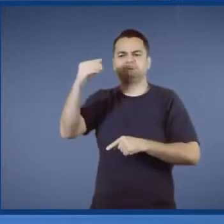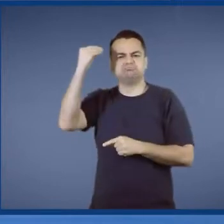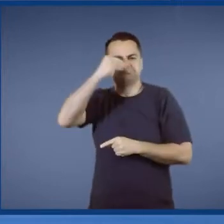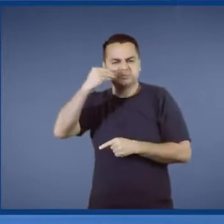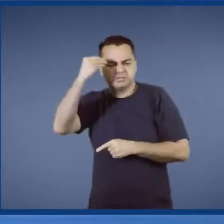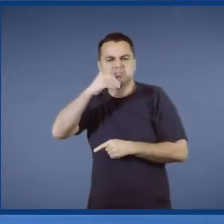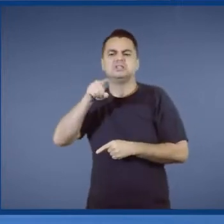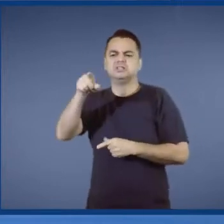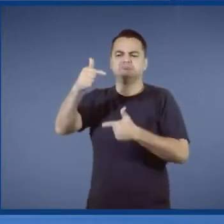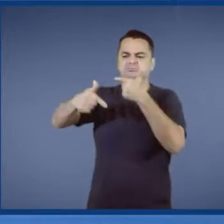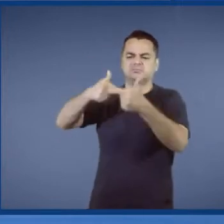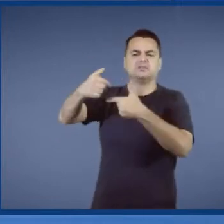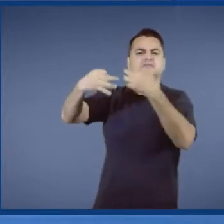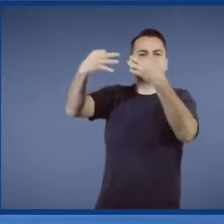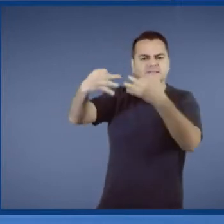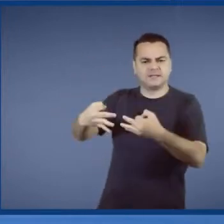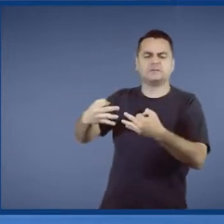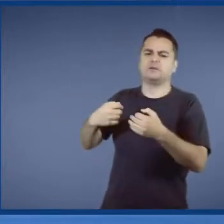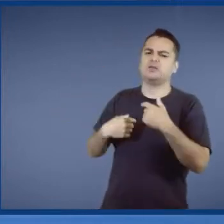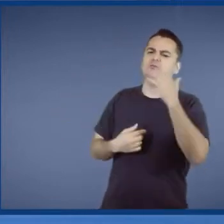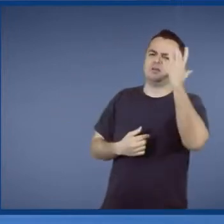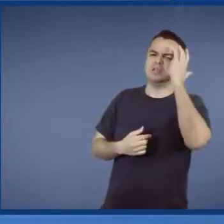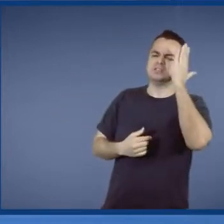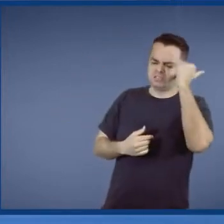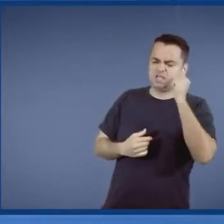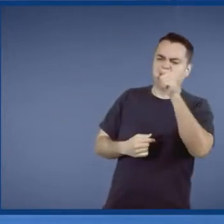E tenho certeza que vai fazer um trabalho maravilhoso.